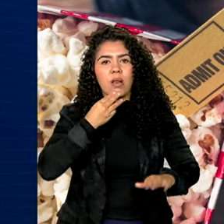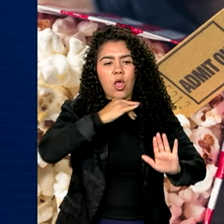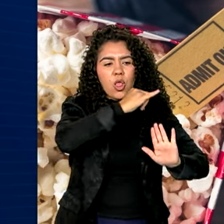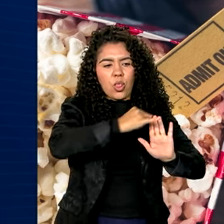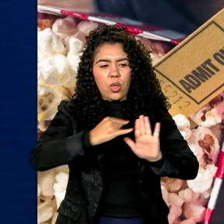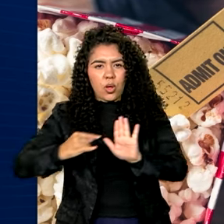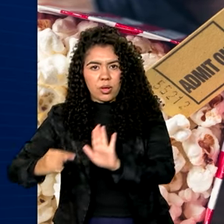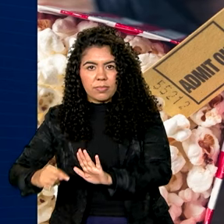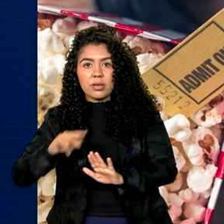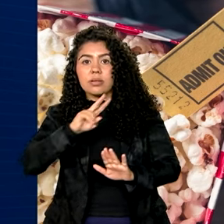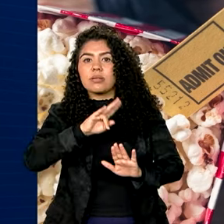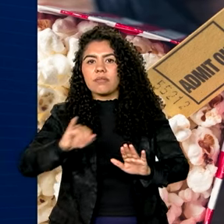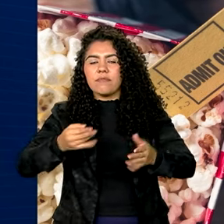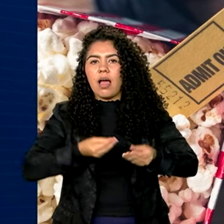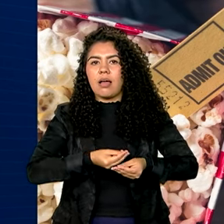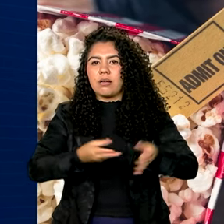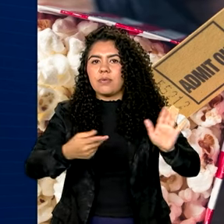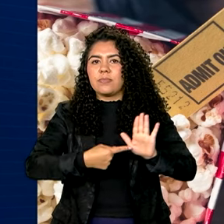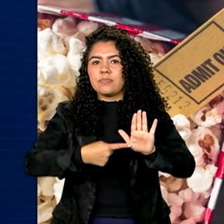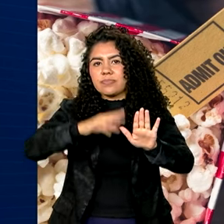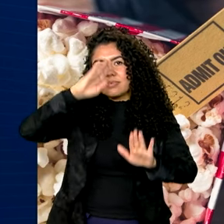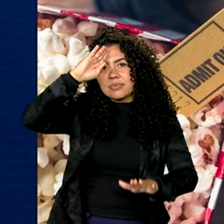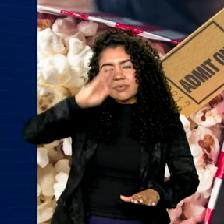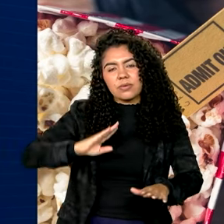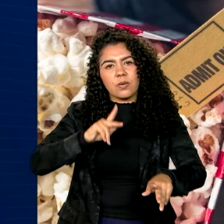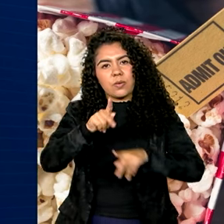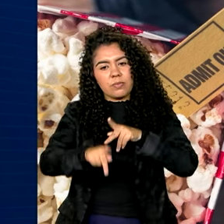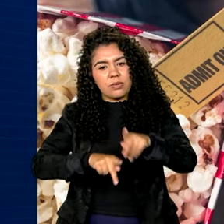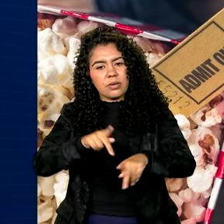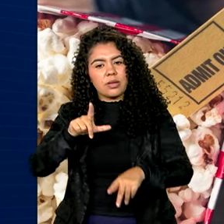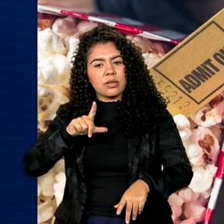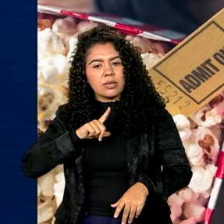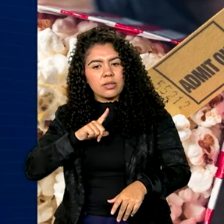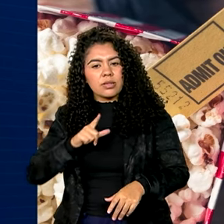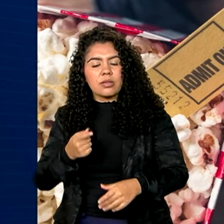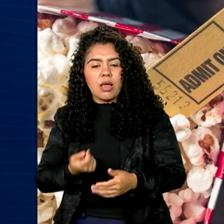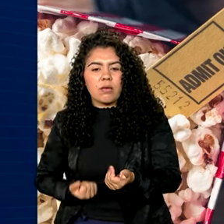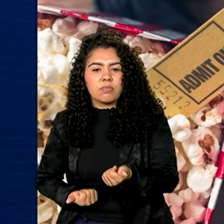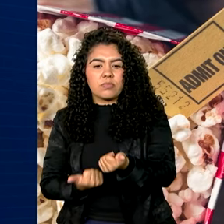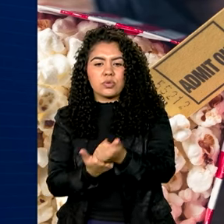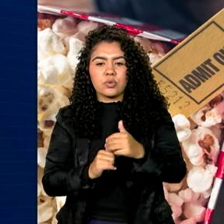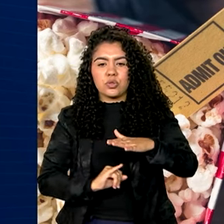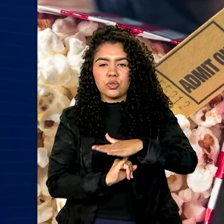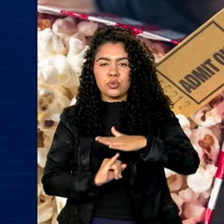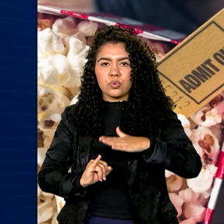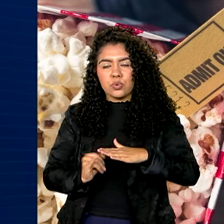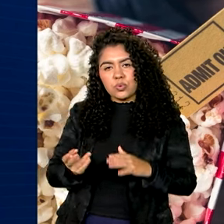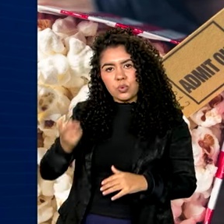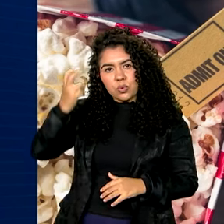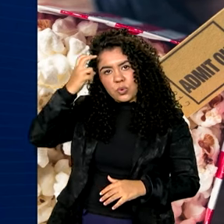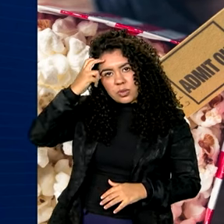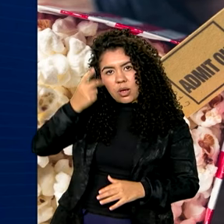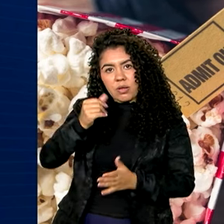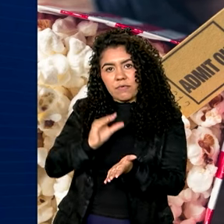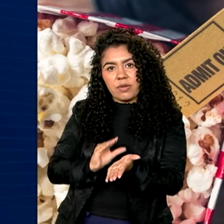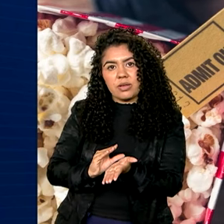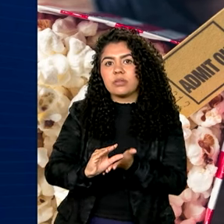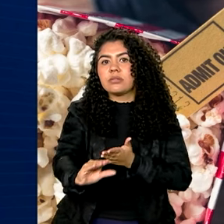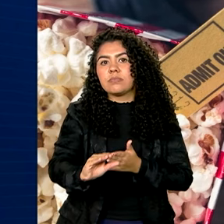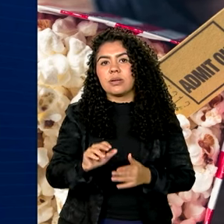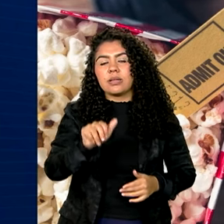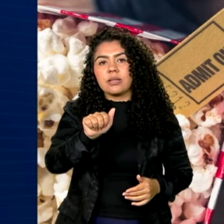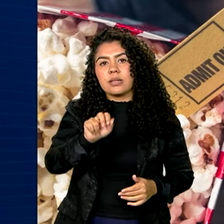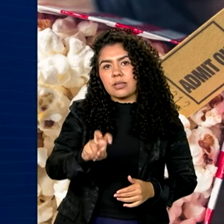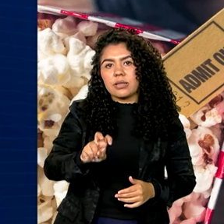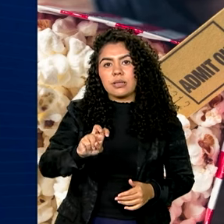serão exibidas gratuitamente para a população com patrocínio do Instituto Cultural e investimentos de 15 milhões de reais